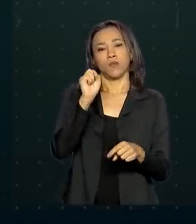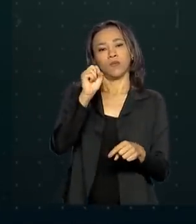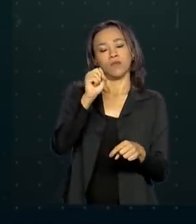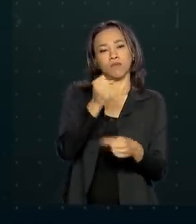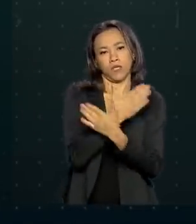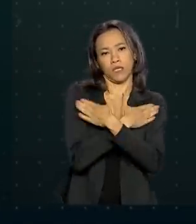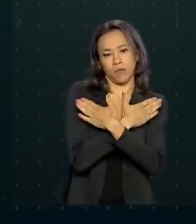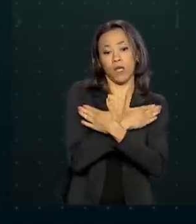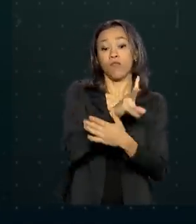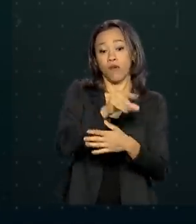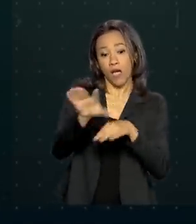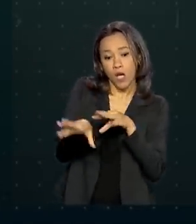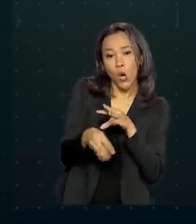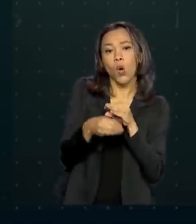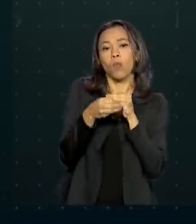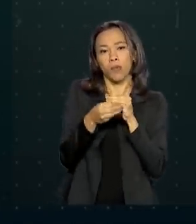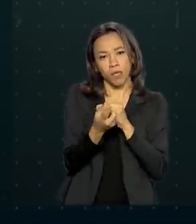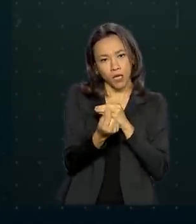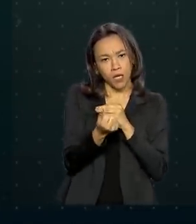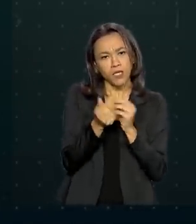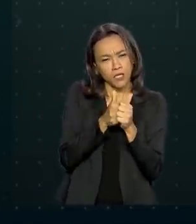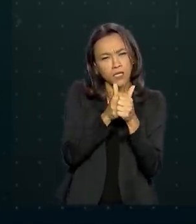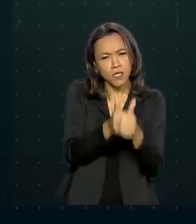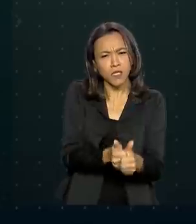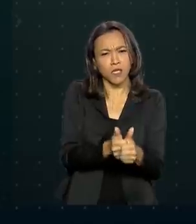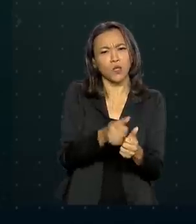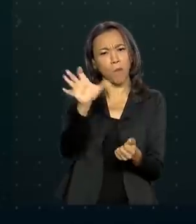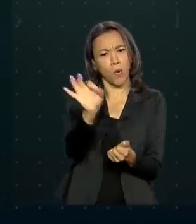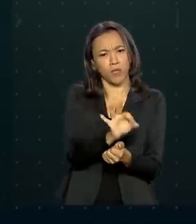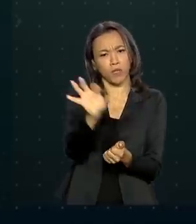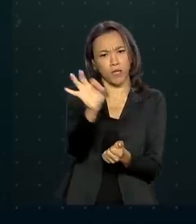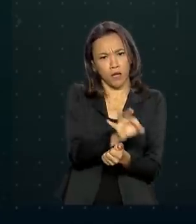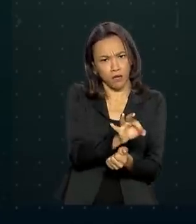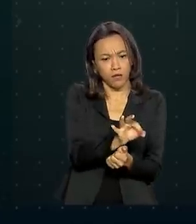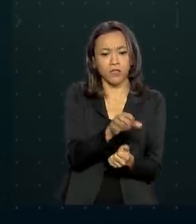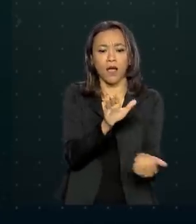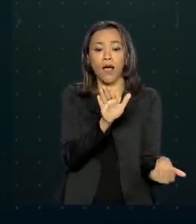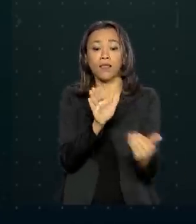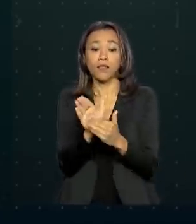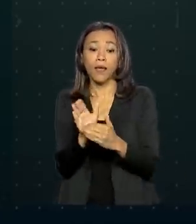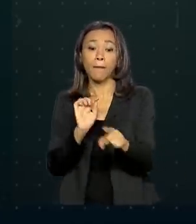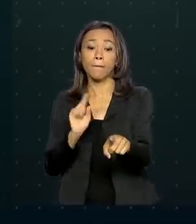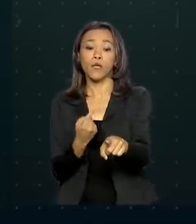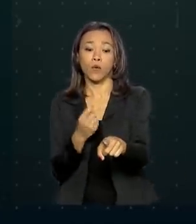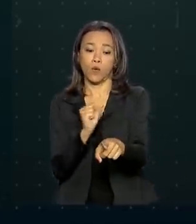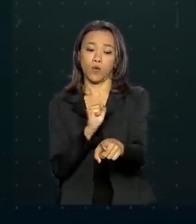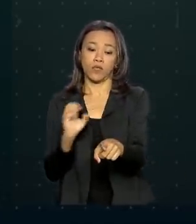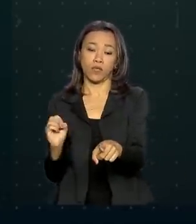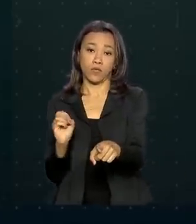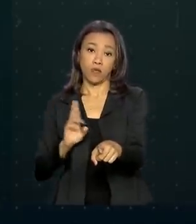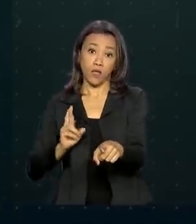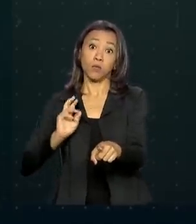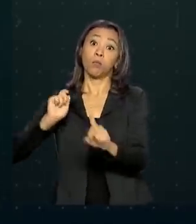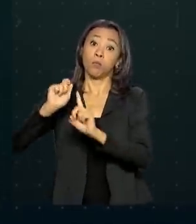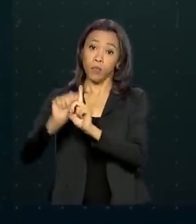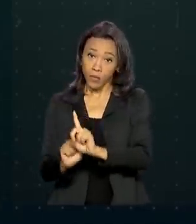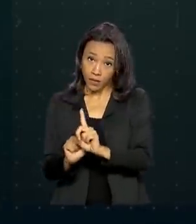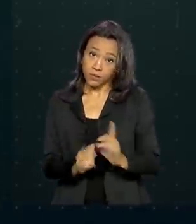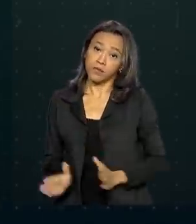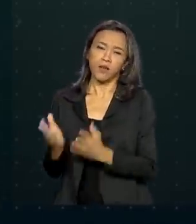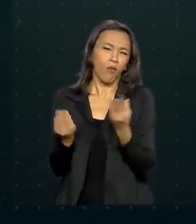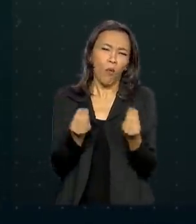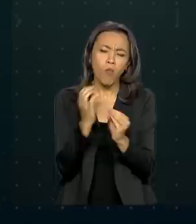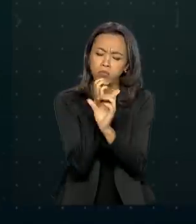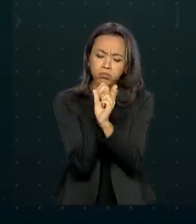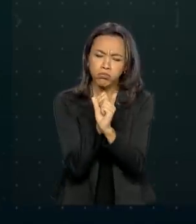do trabalhador no mesmo percentual, obedecendo o valor máximo da parcela de até 1.800 reais por mês. O cálculo é